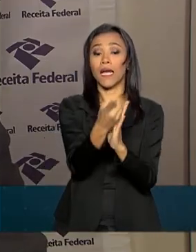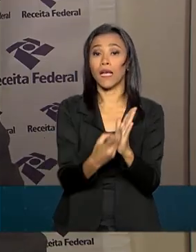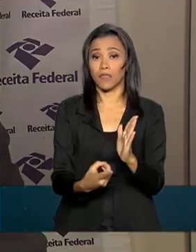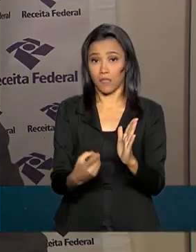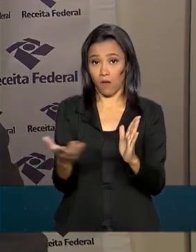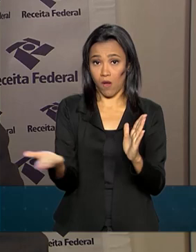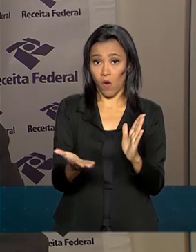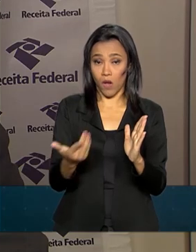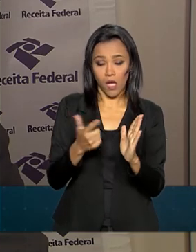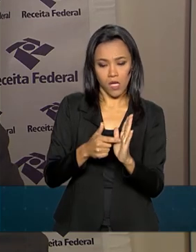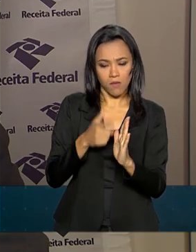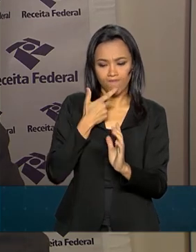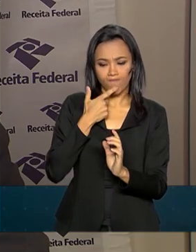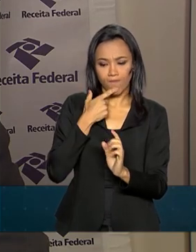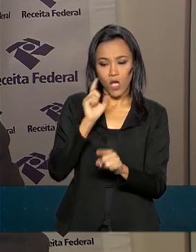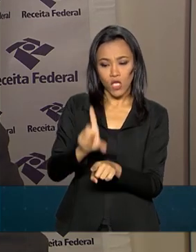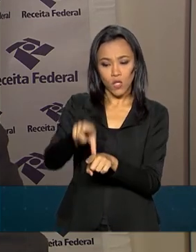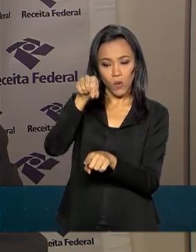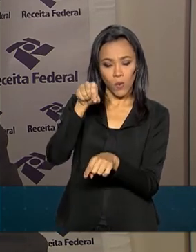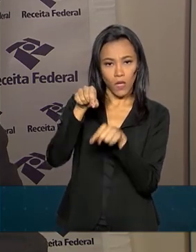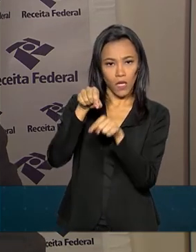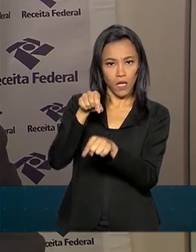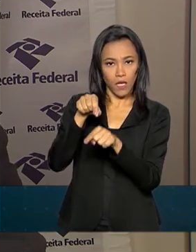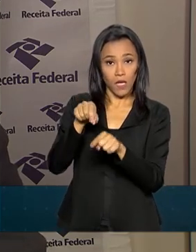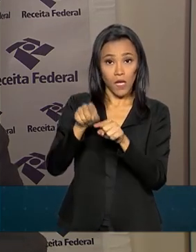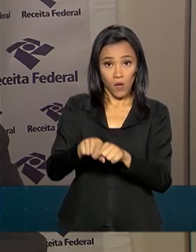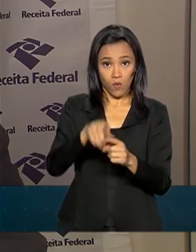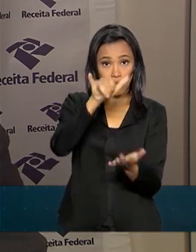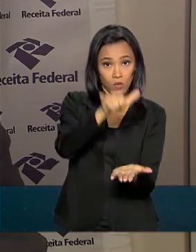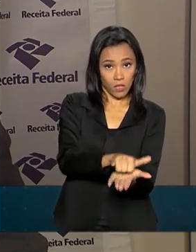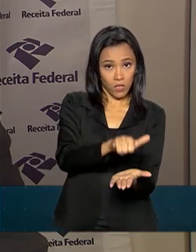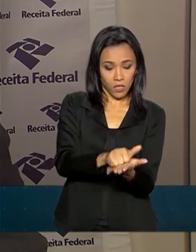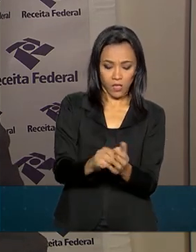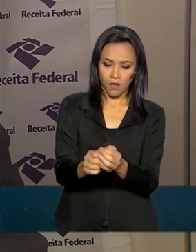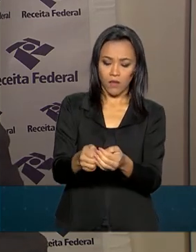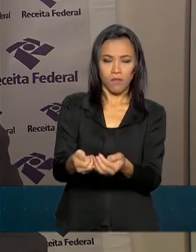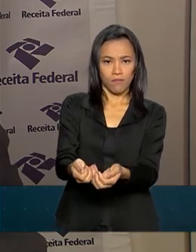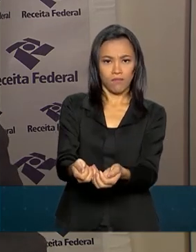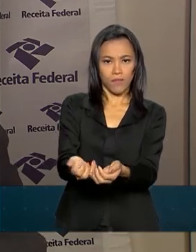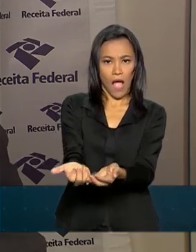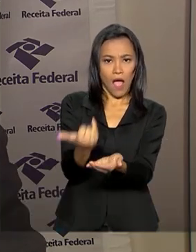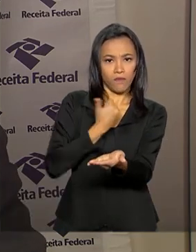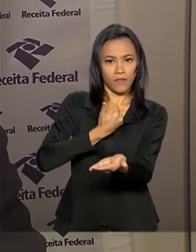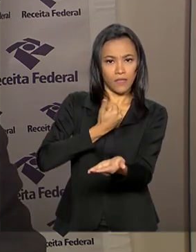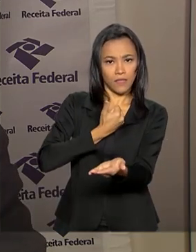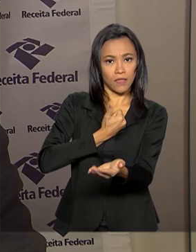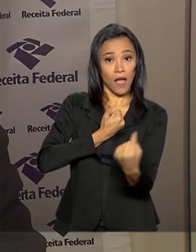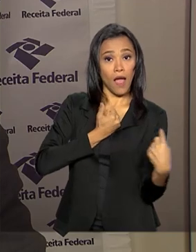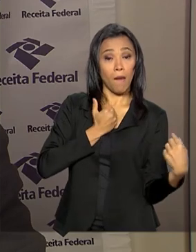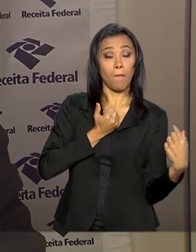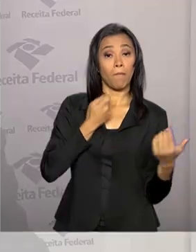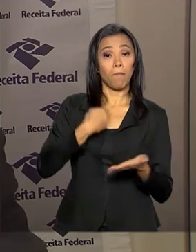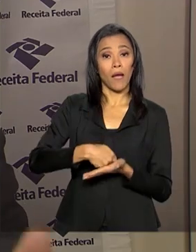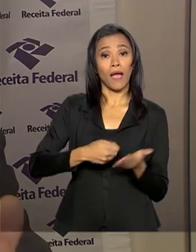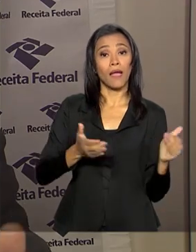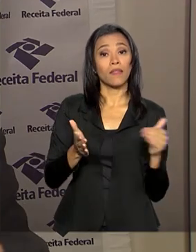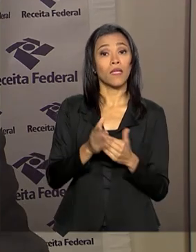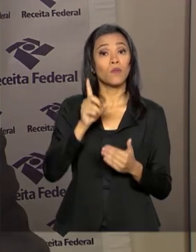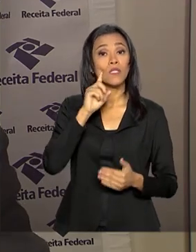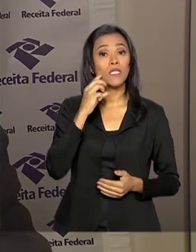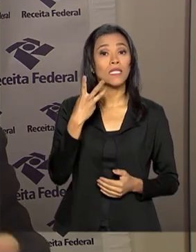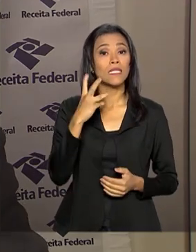ele fazendo a opção, o programa emite um DARF que ele tem que pagar até o dia 30 de abril e